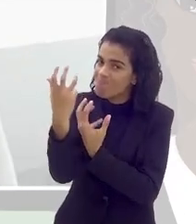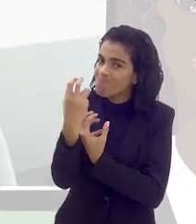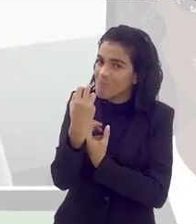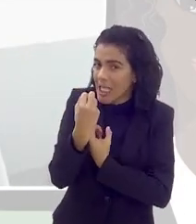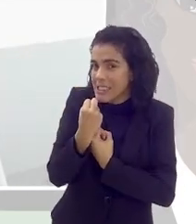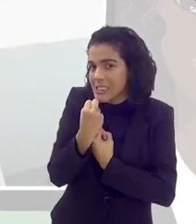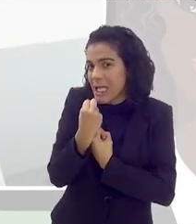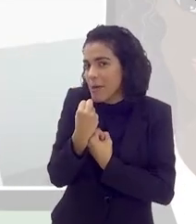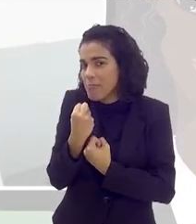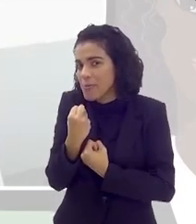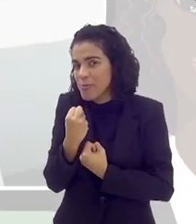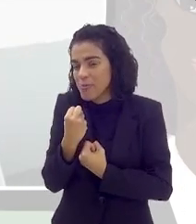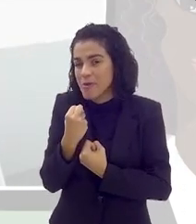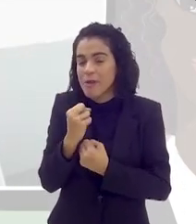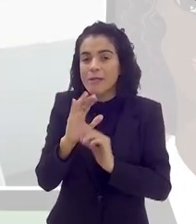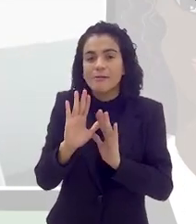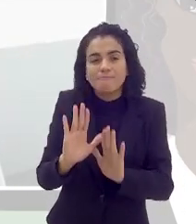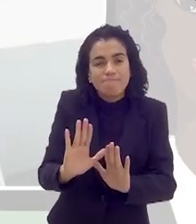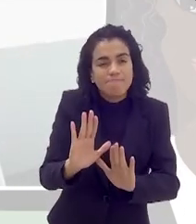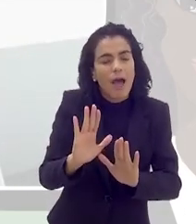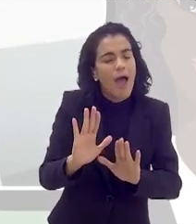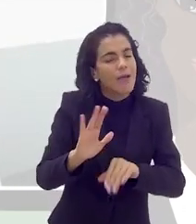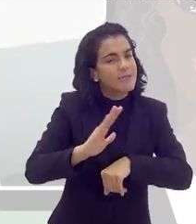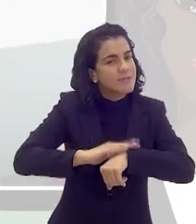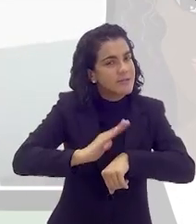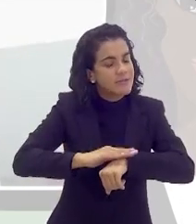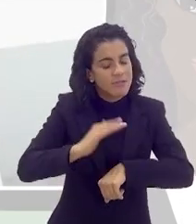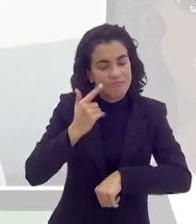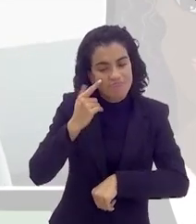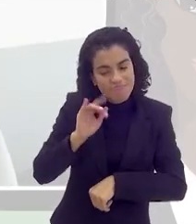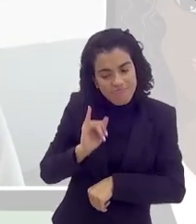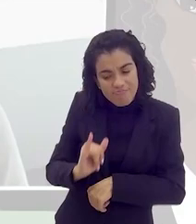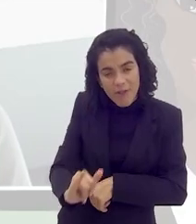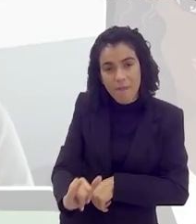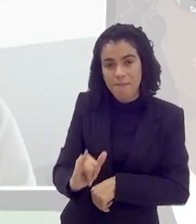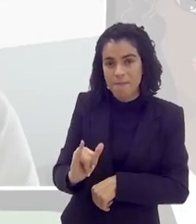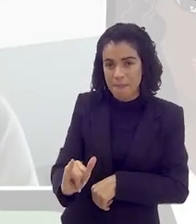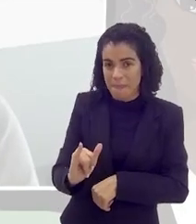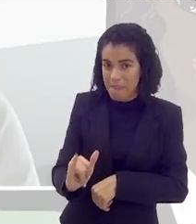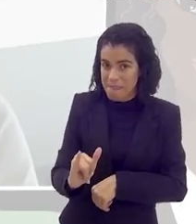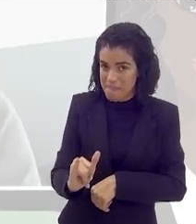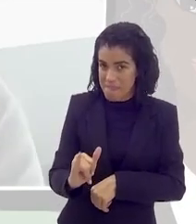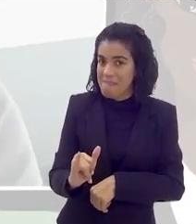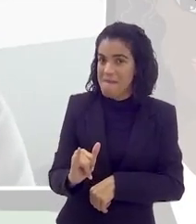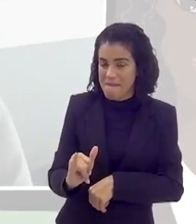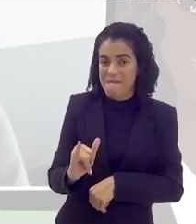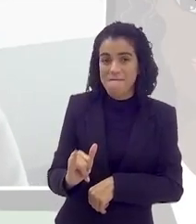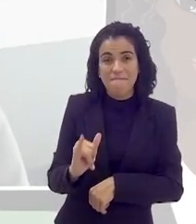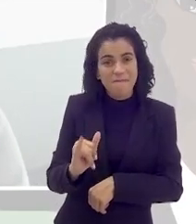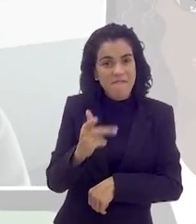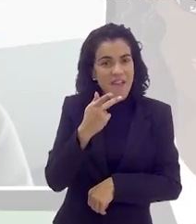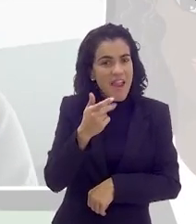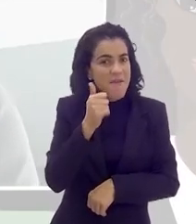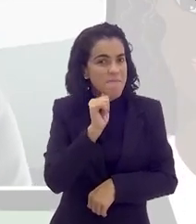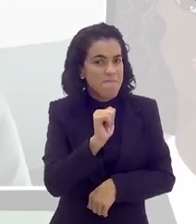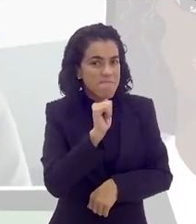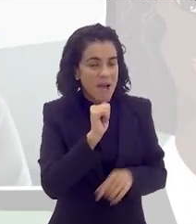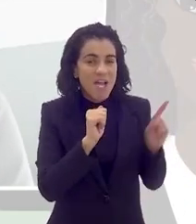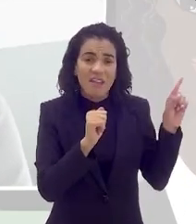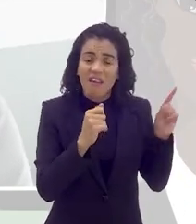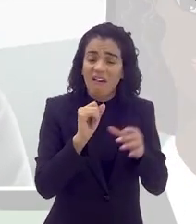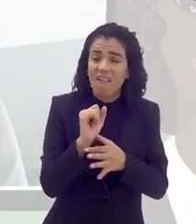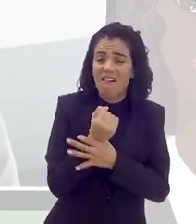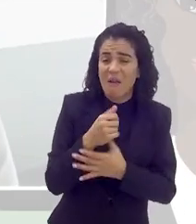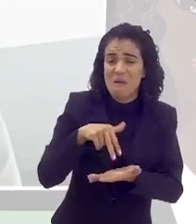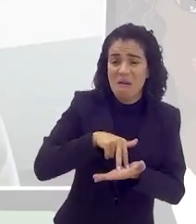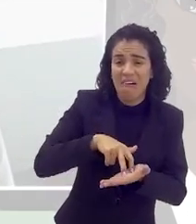então receba esse afeto que a criança está te entregando, mas, ao mesmo tempo, diga para ela, legitime aquela outra mulher que está lá,